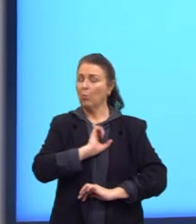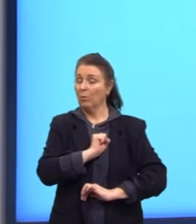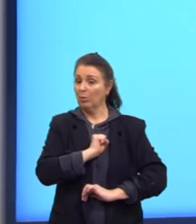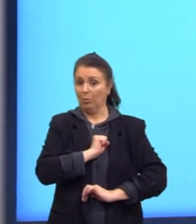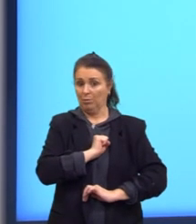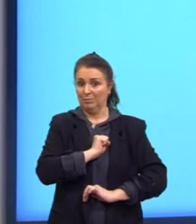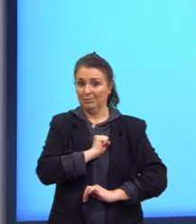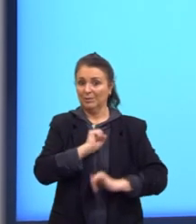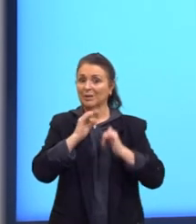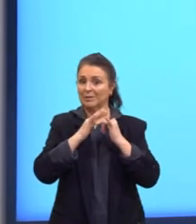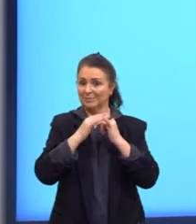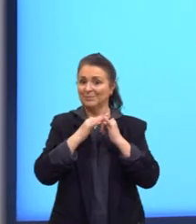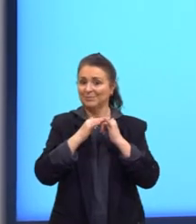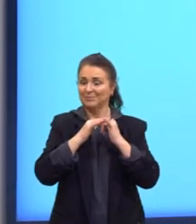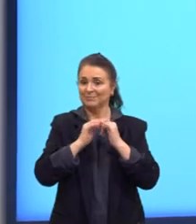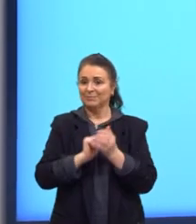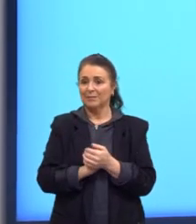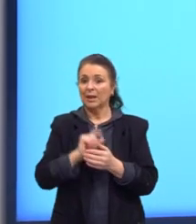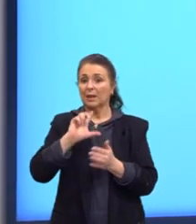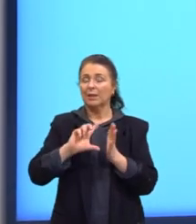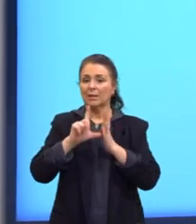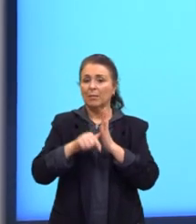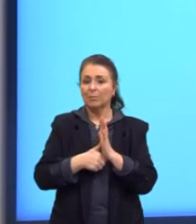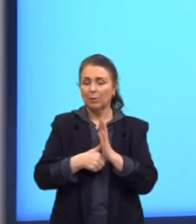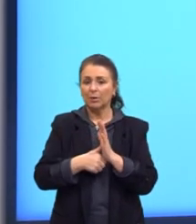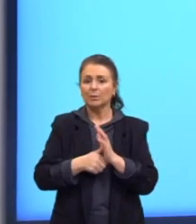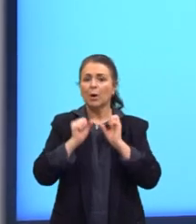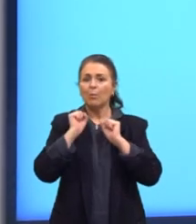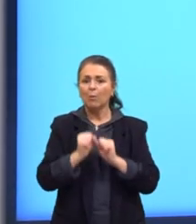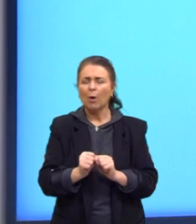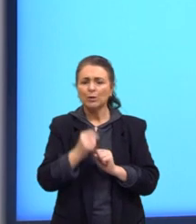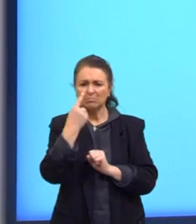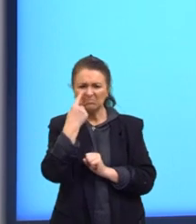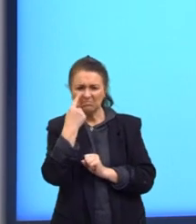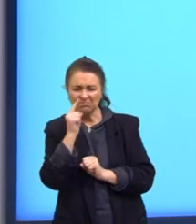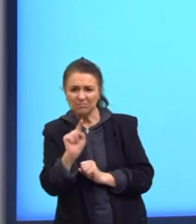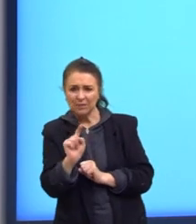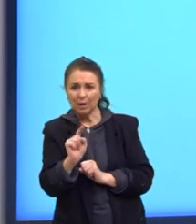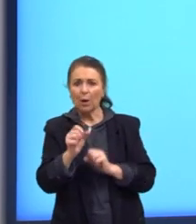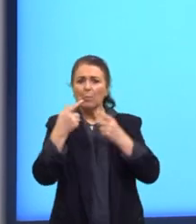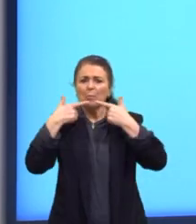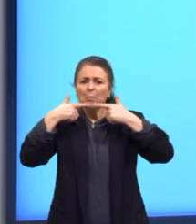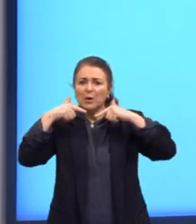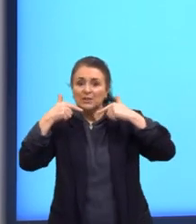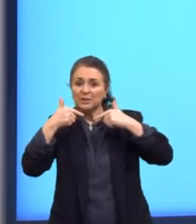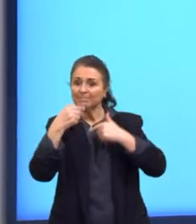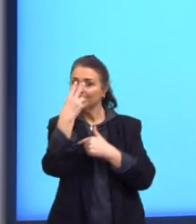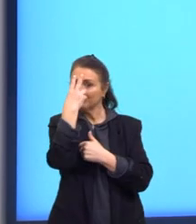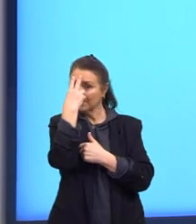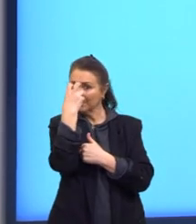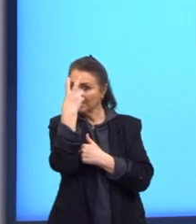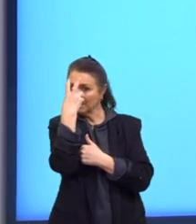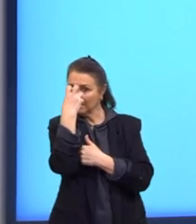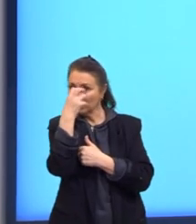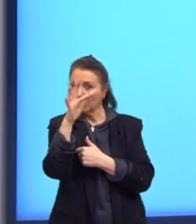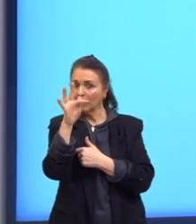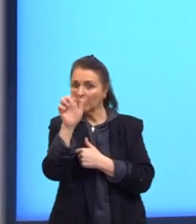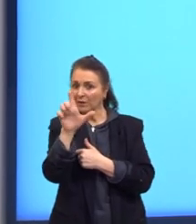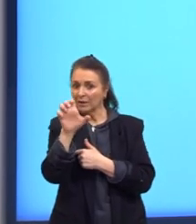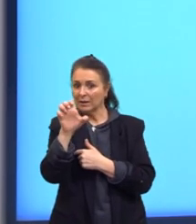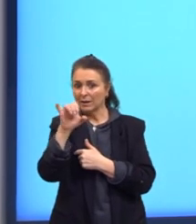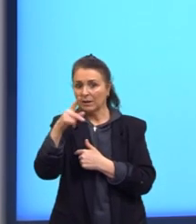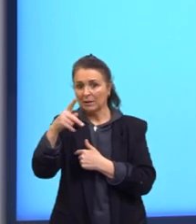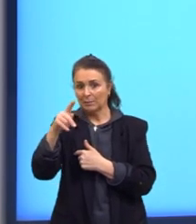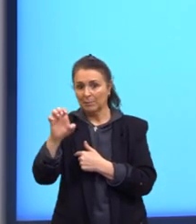canal. Depois, pode parecer besteira. Vocês podem rir de mim. Felipe Neto. Por que, Felipe Neto?